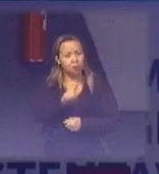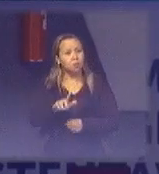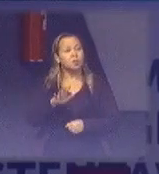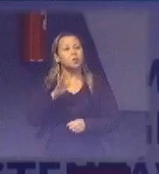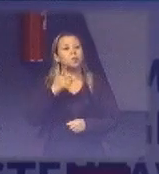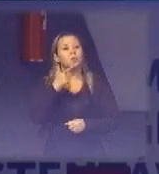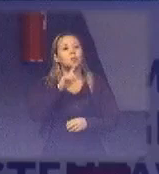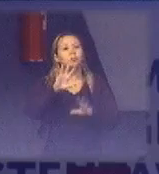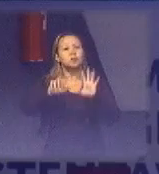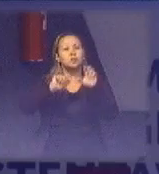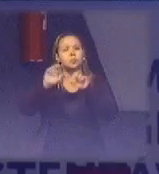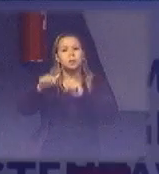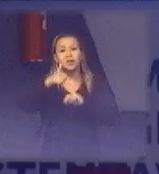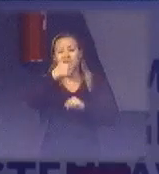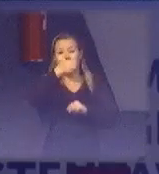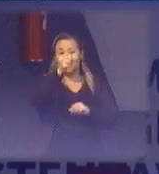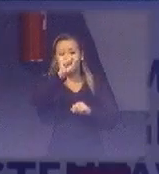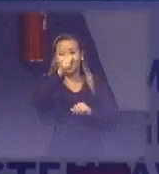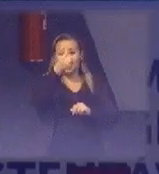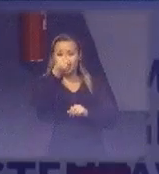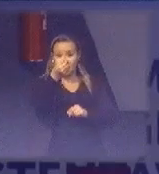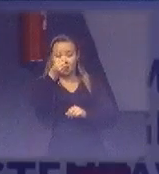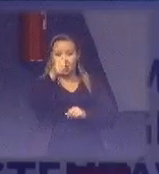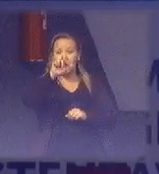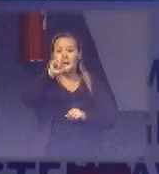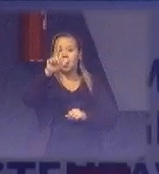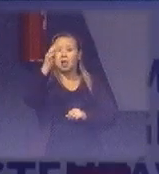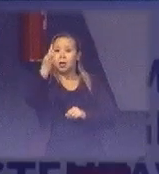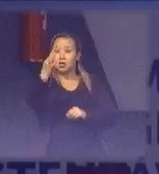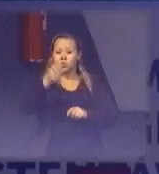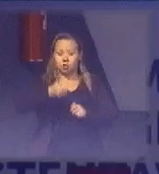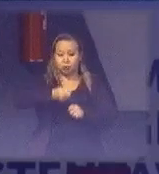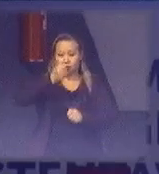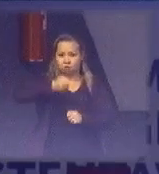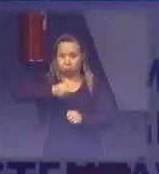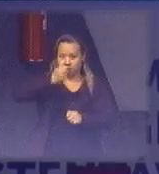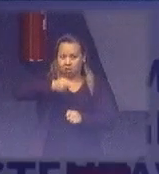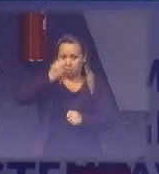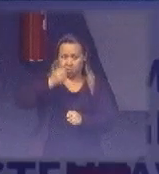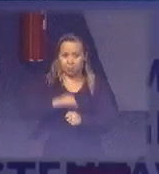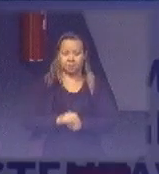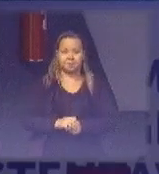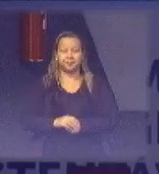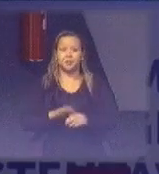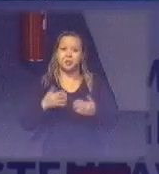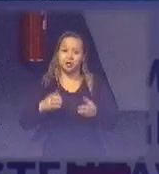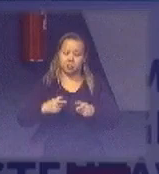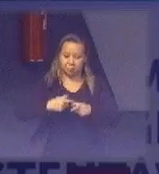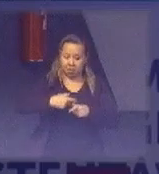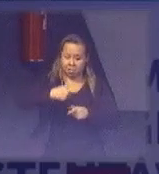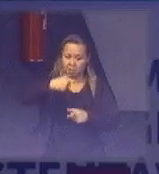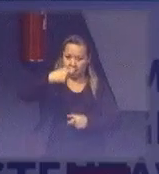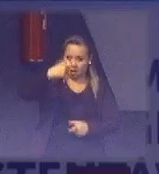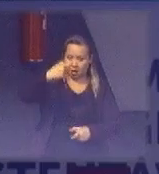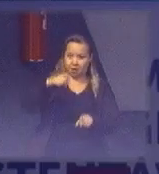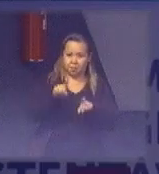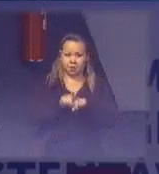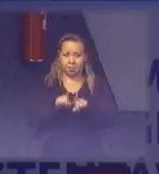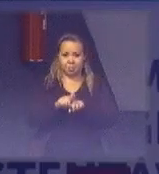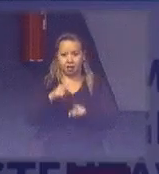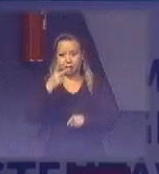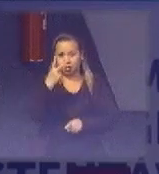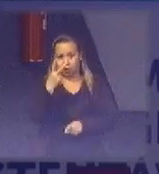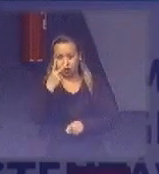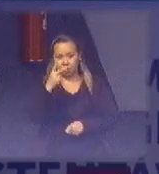186 litros de lacres. Lembrando que são mil garrafas de dois litros, a gente precisa de dois mil litros de